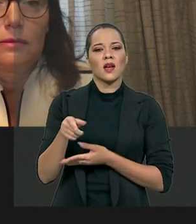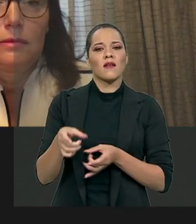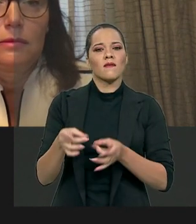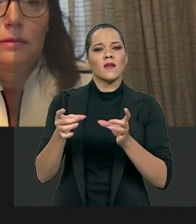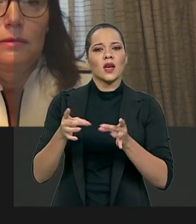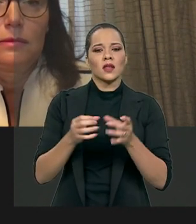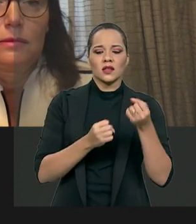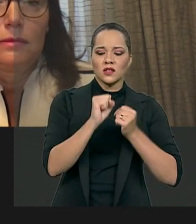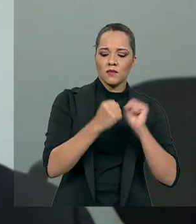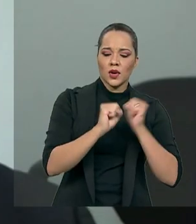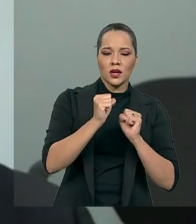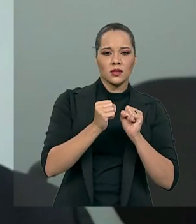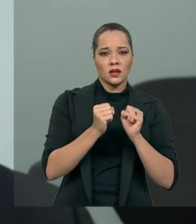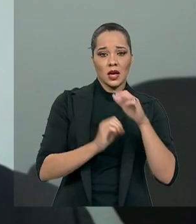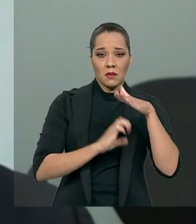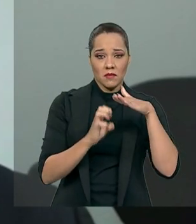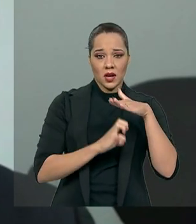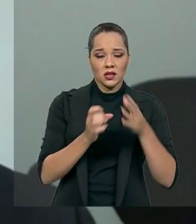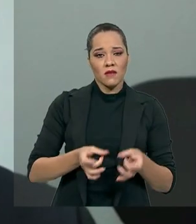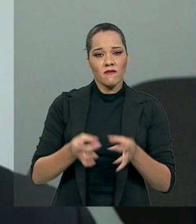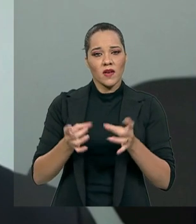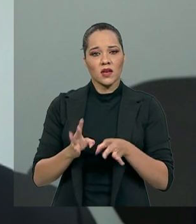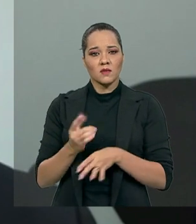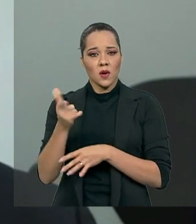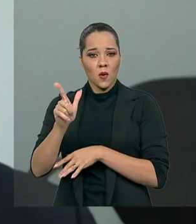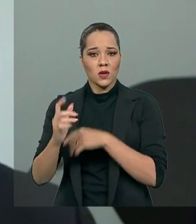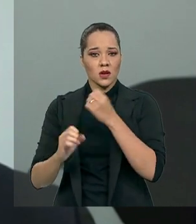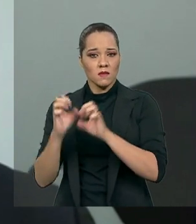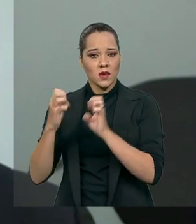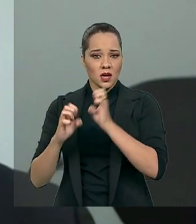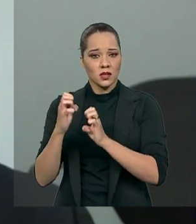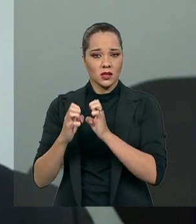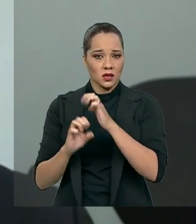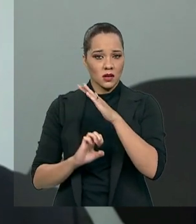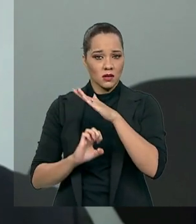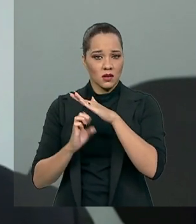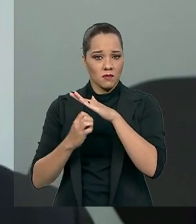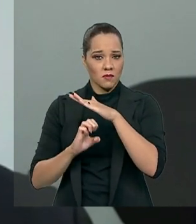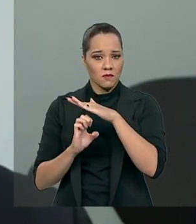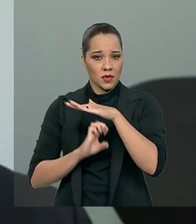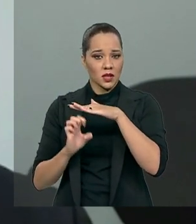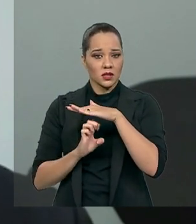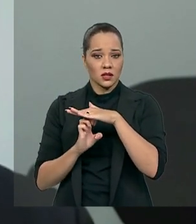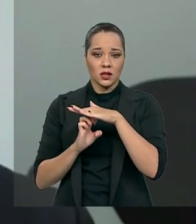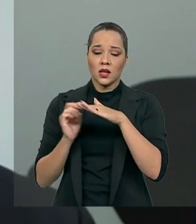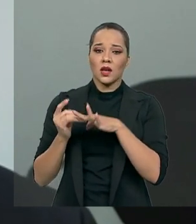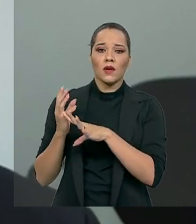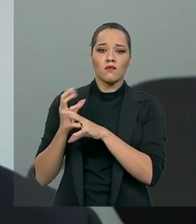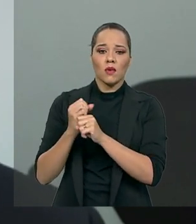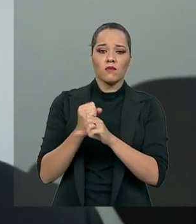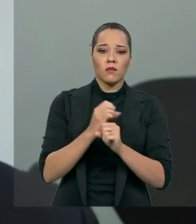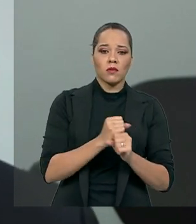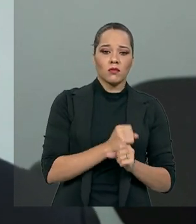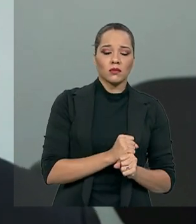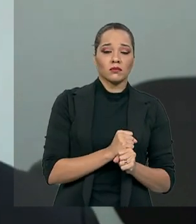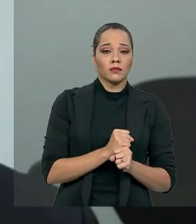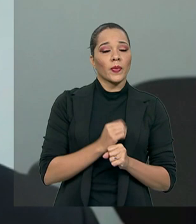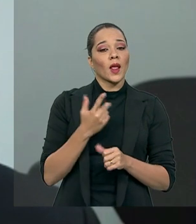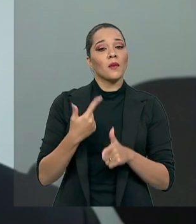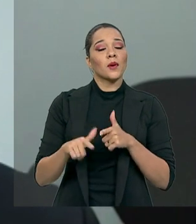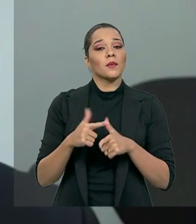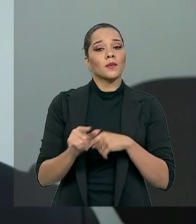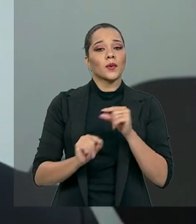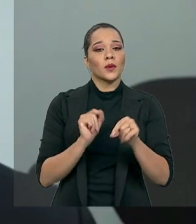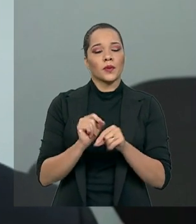empresas para empresas. Portanto, cumulatividade. E qual a consequência da cumulatividade? Primeiro, faz com que o